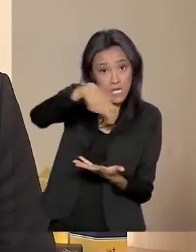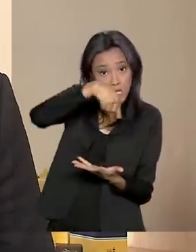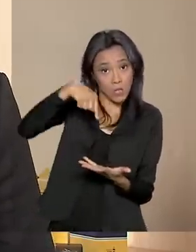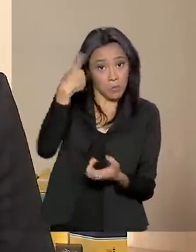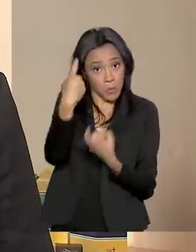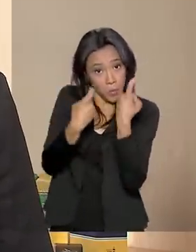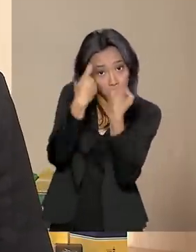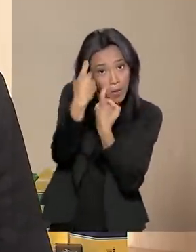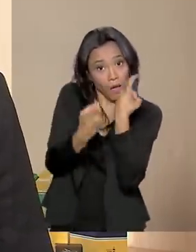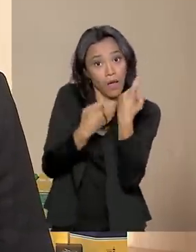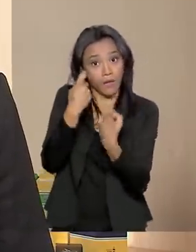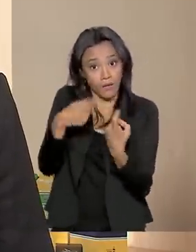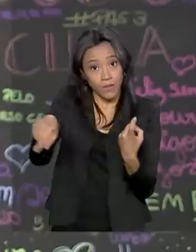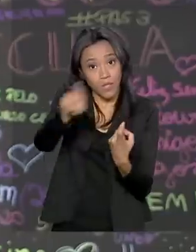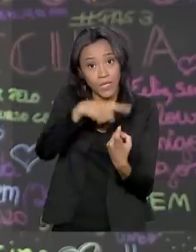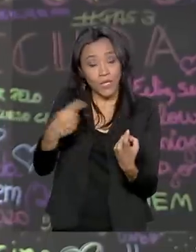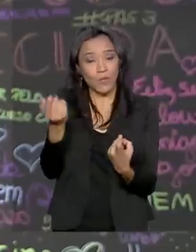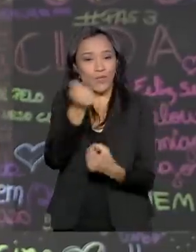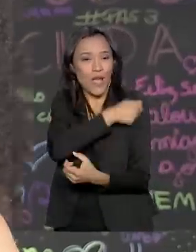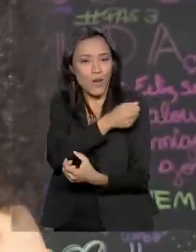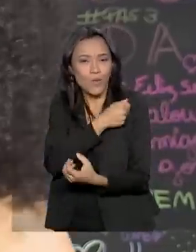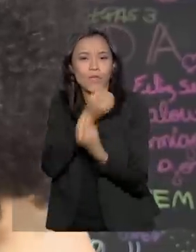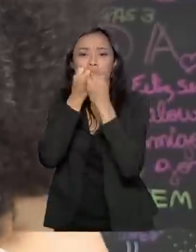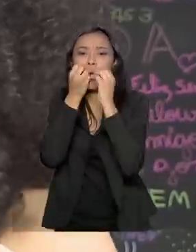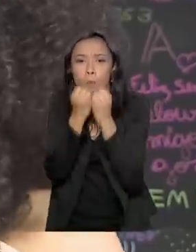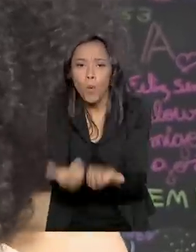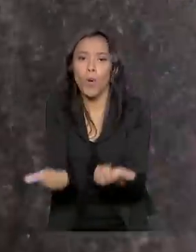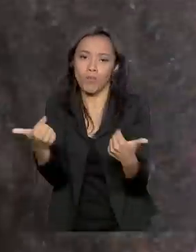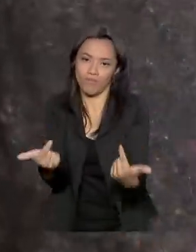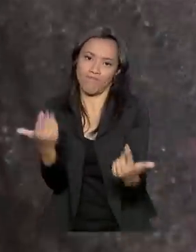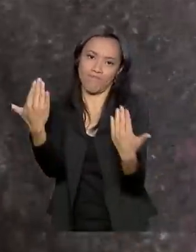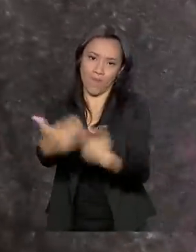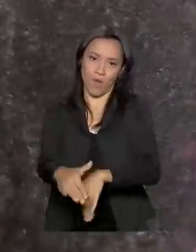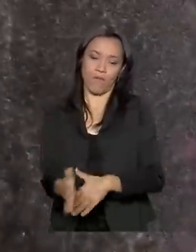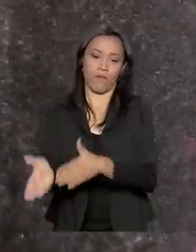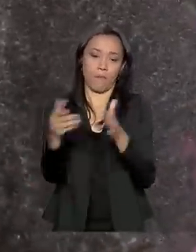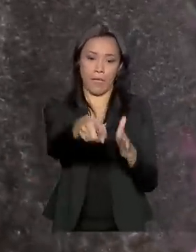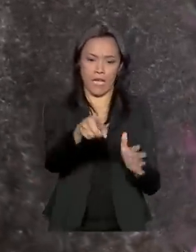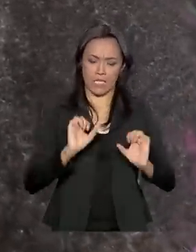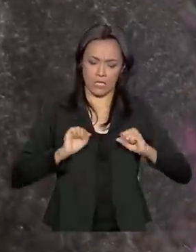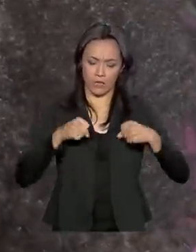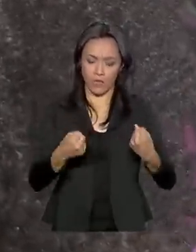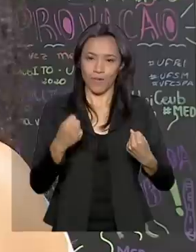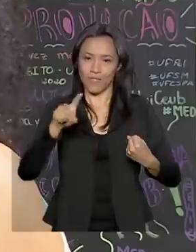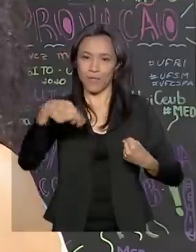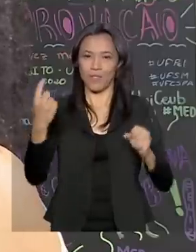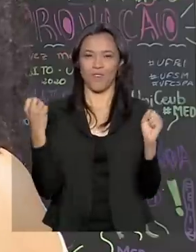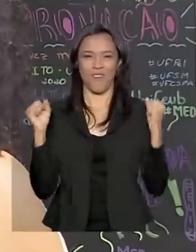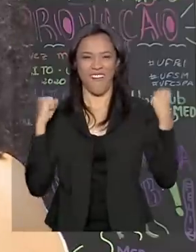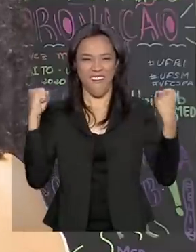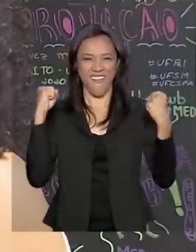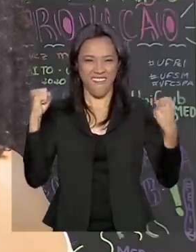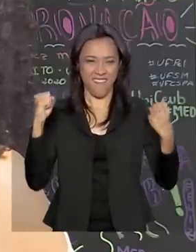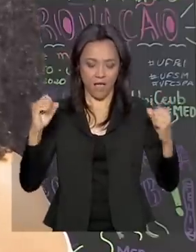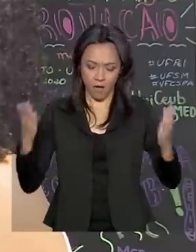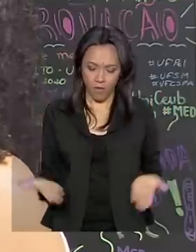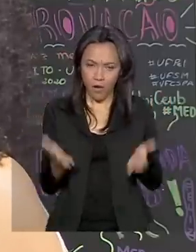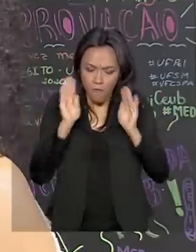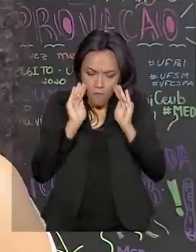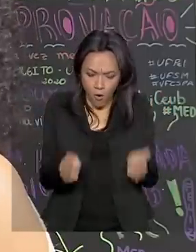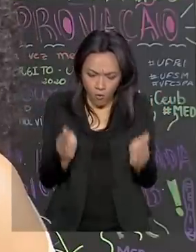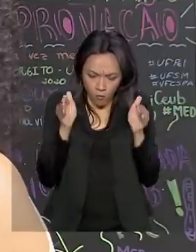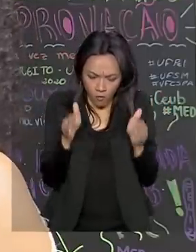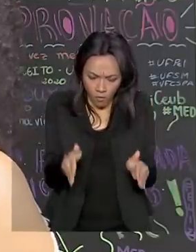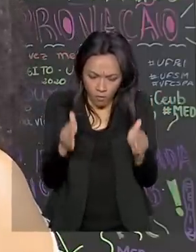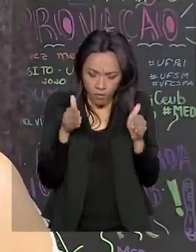garantir que o aluno tenha uma boa prova. E depois de tanto esforço, Isis espera só comemorar. Agora é foco para fazer a